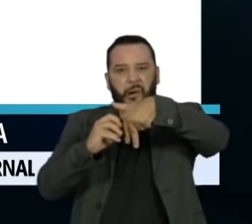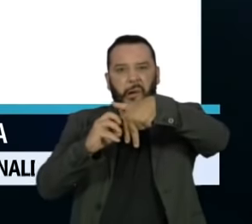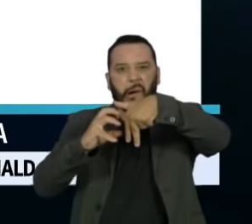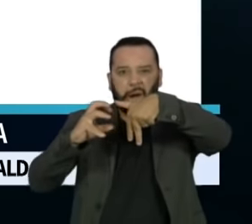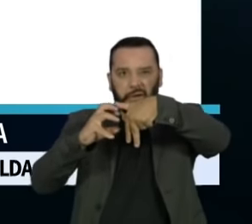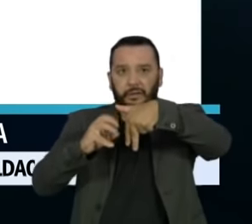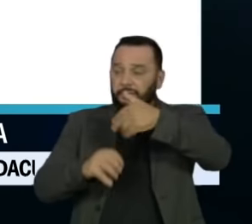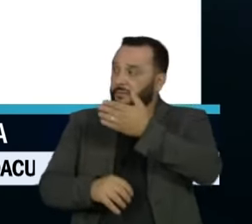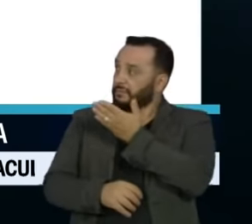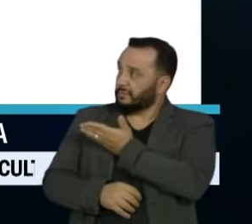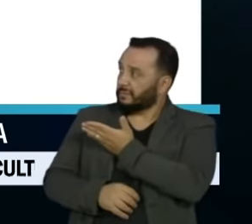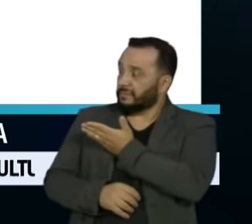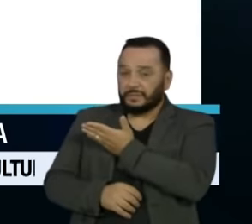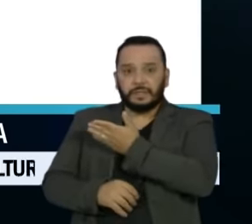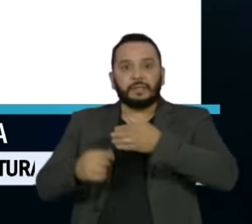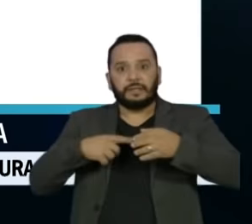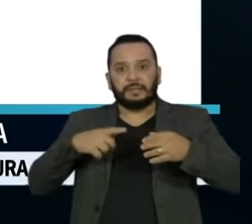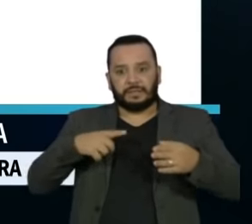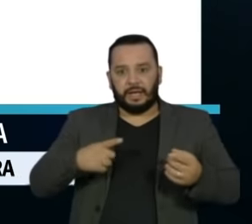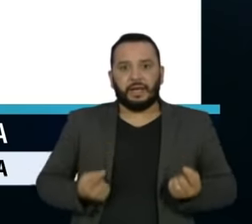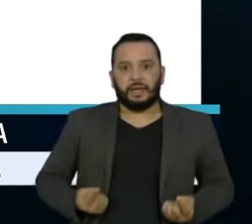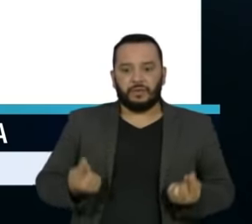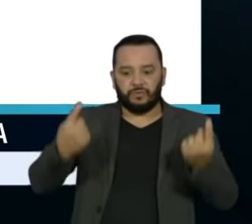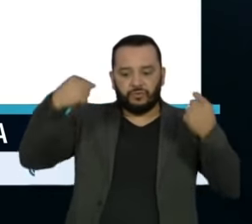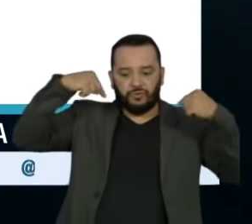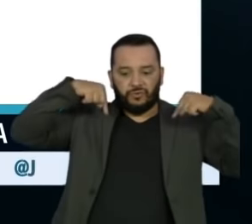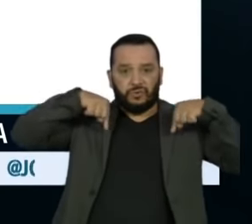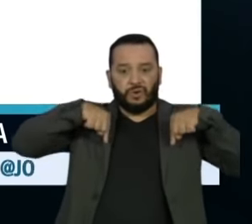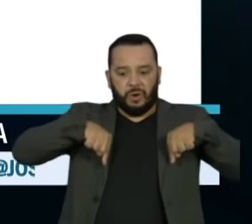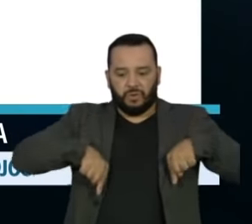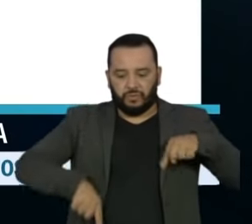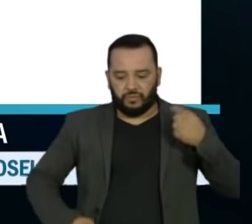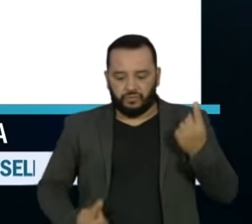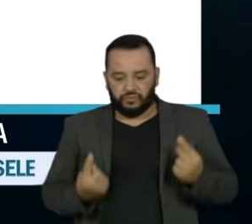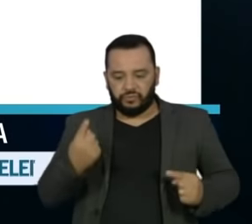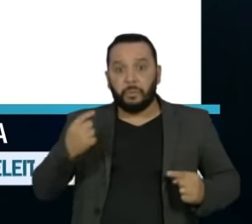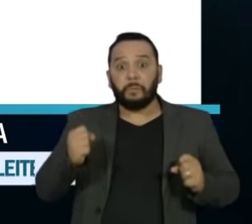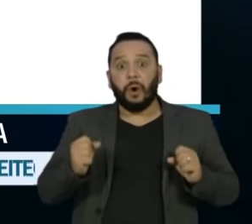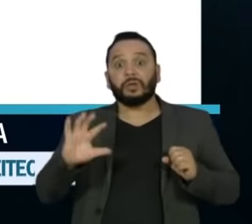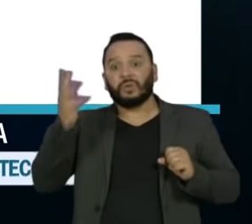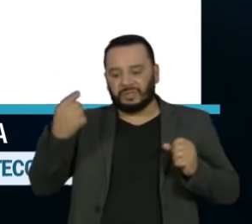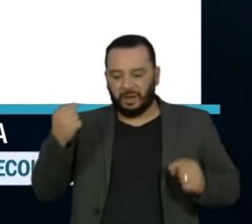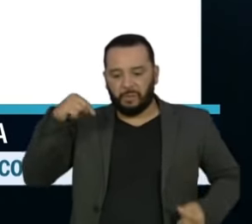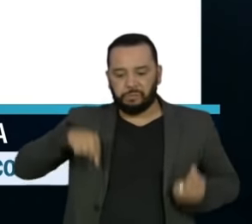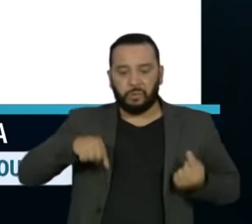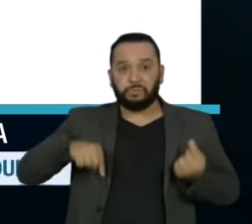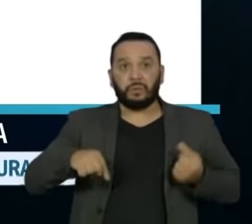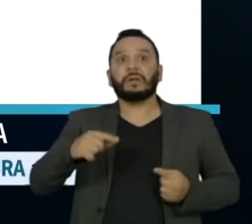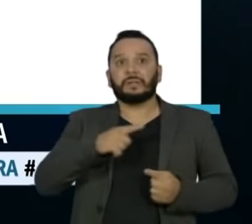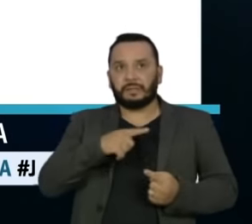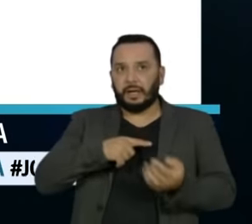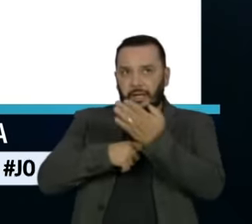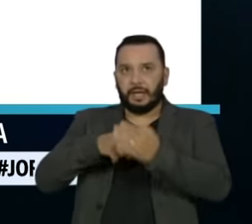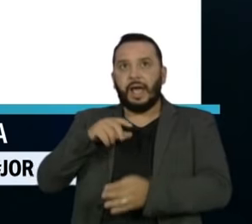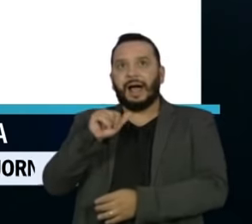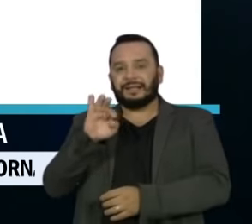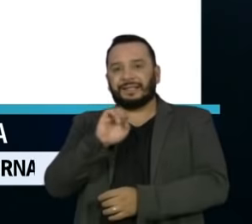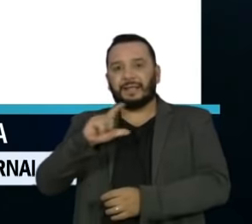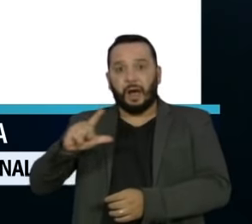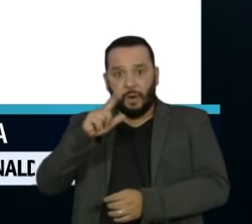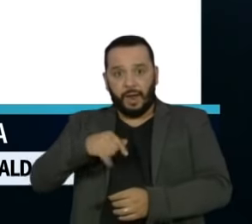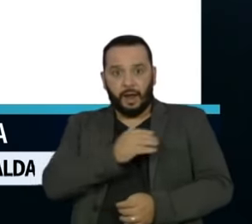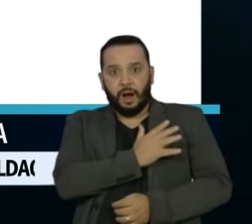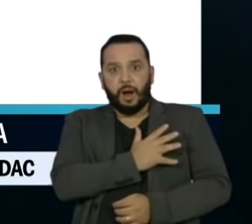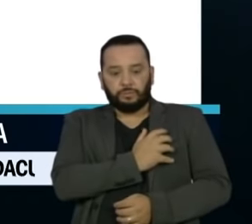A trombose é um entupimento de vasos que pode acontecer em qualquer parte do corpo. Existem dois tipos. A trombose arterial, que ocorre na